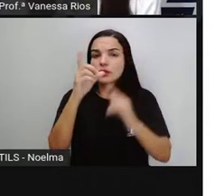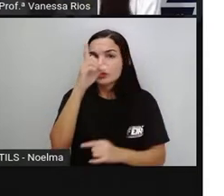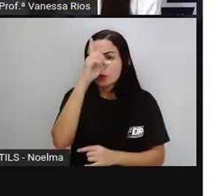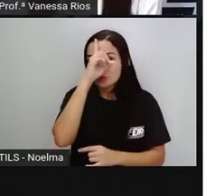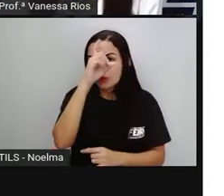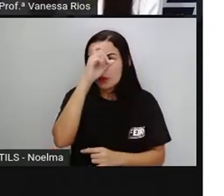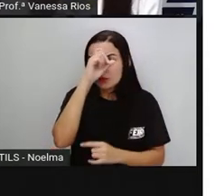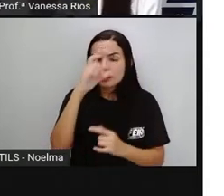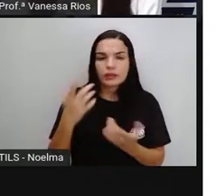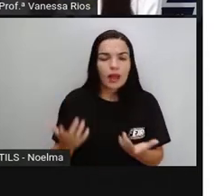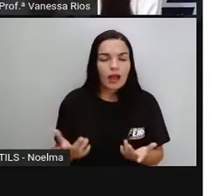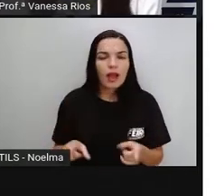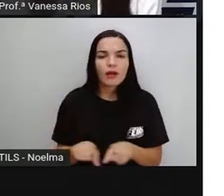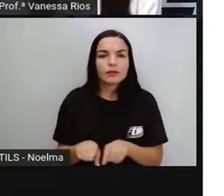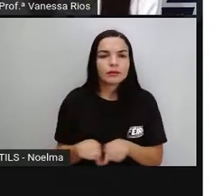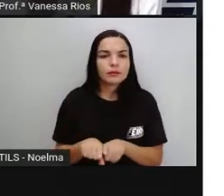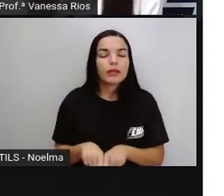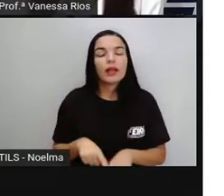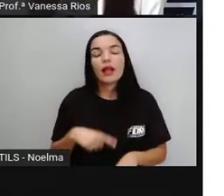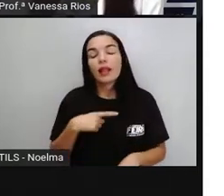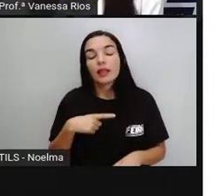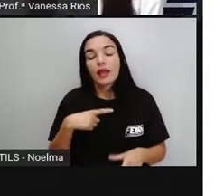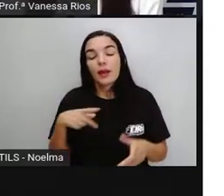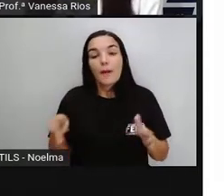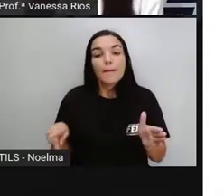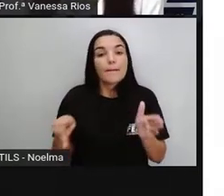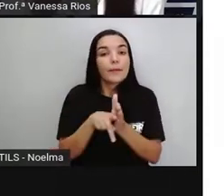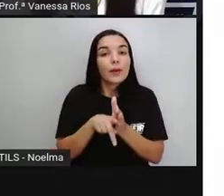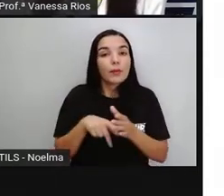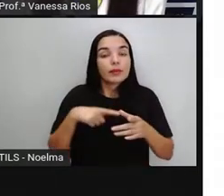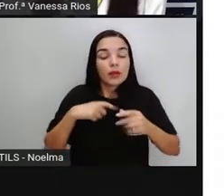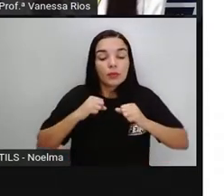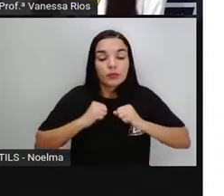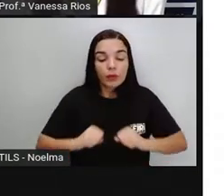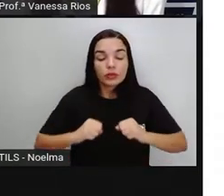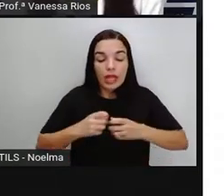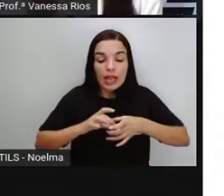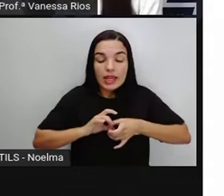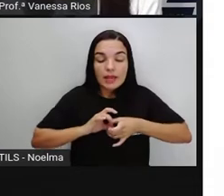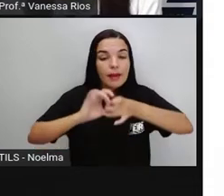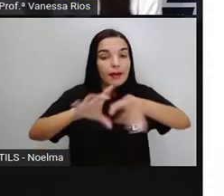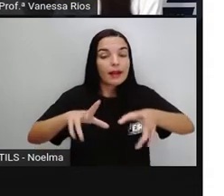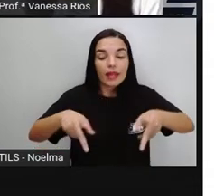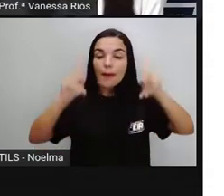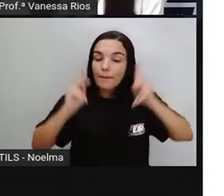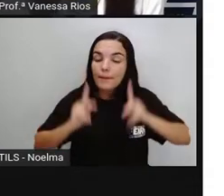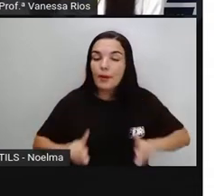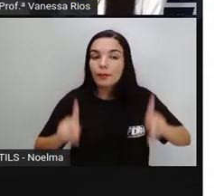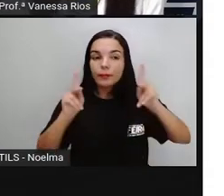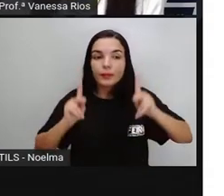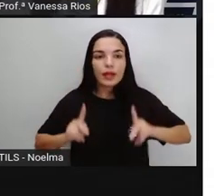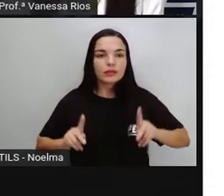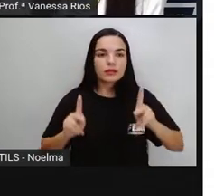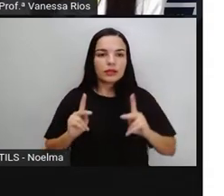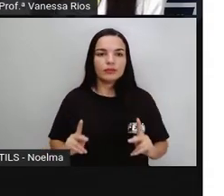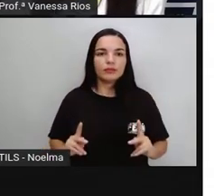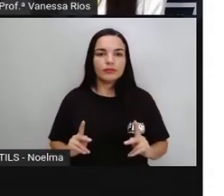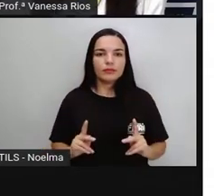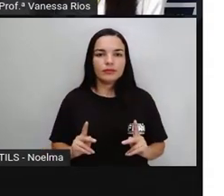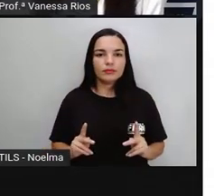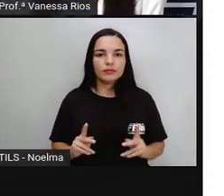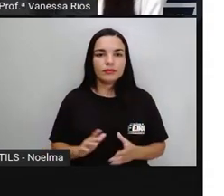aquelas construções, aqueles bens que estão a serviço da população, que estão a serviço do